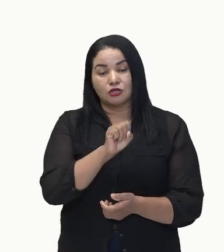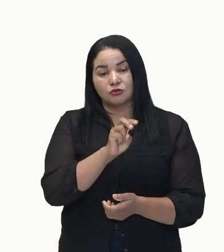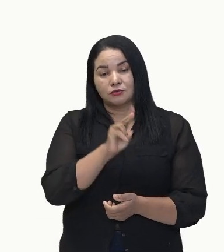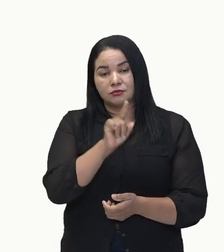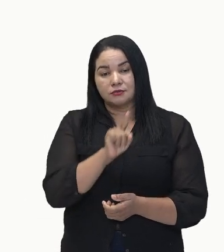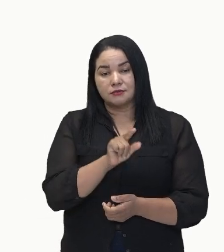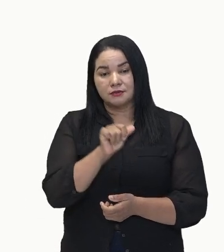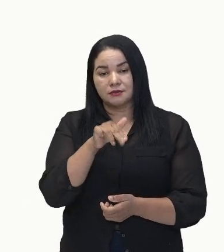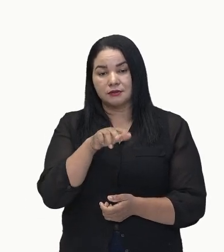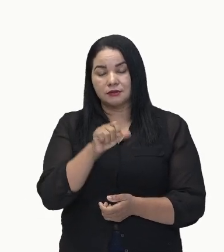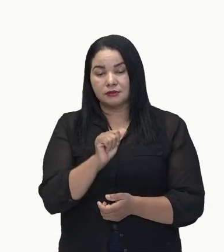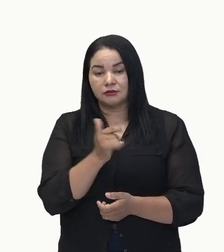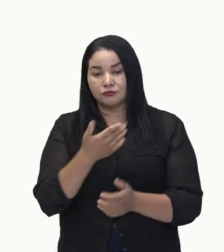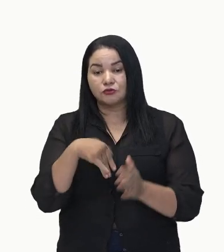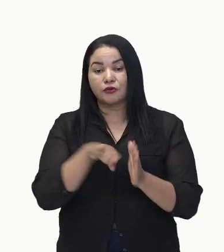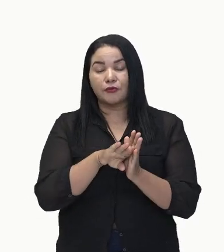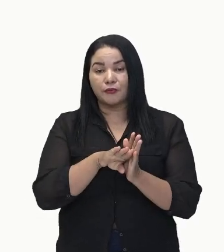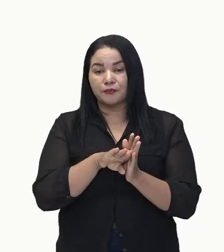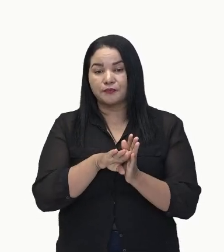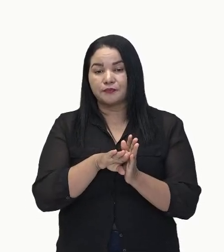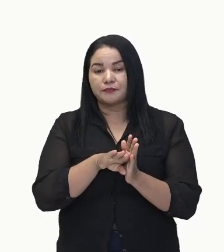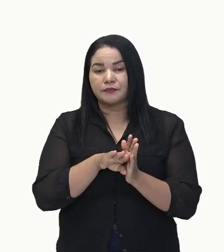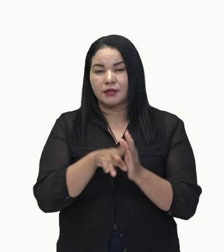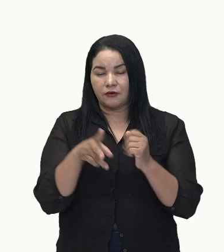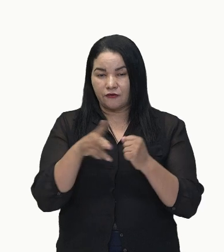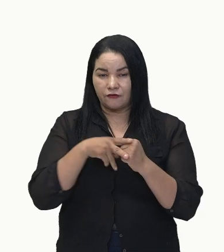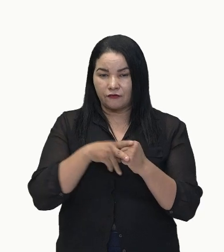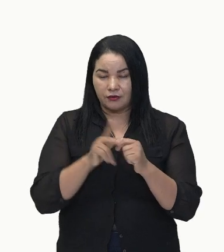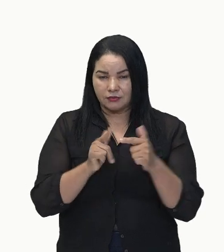Susana chegou. Não é um verbo de ação?